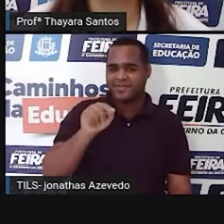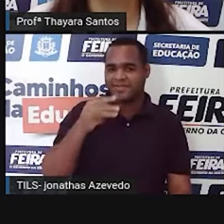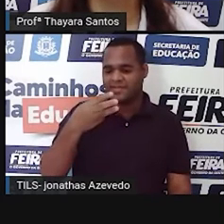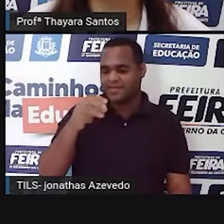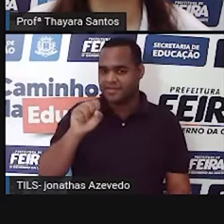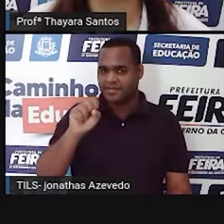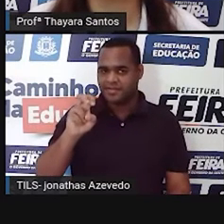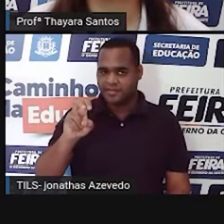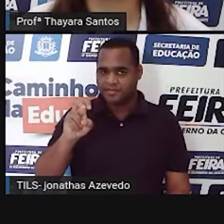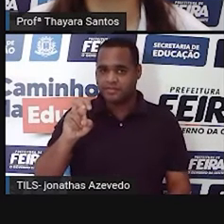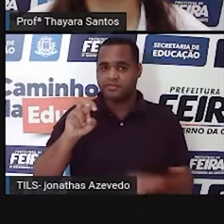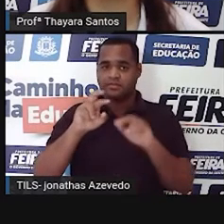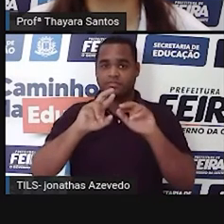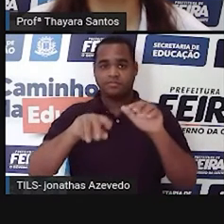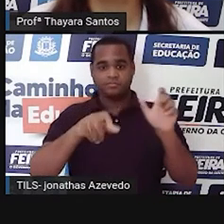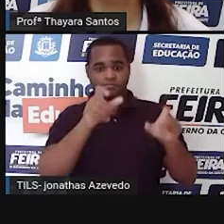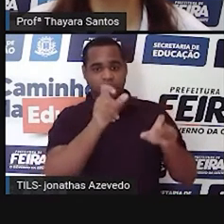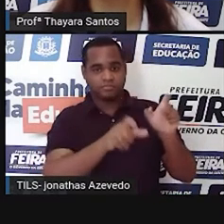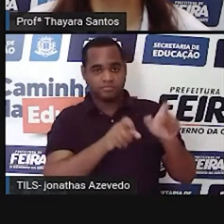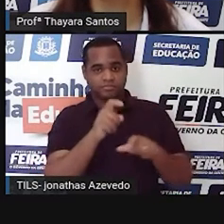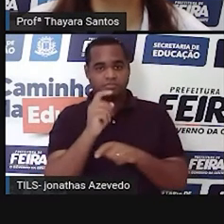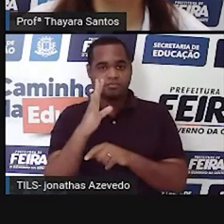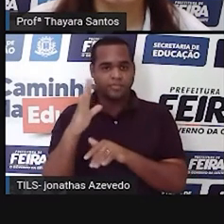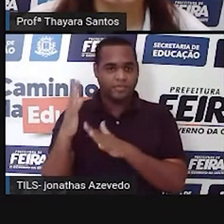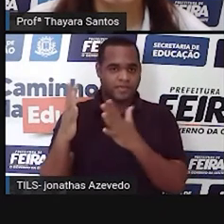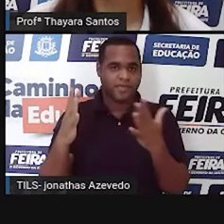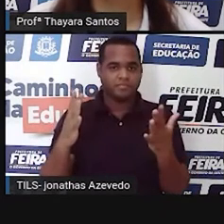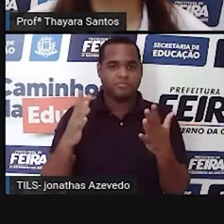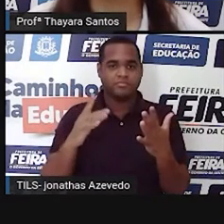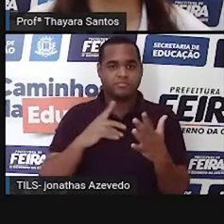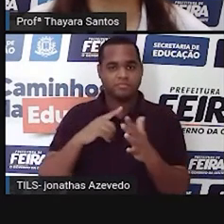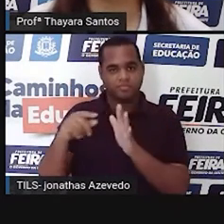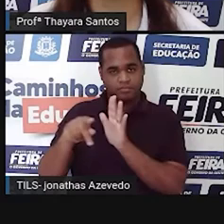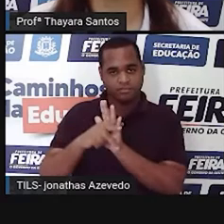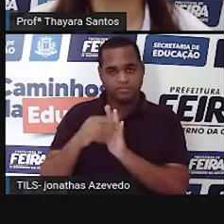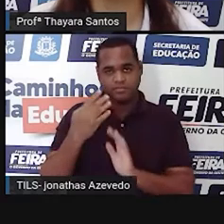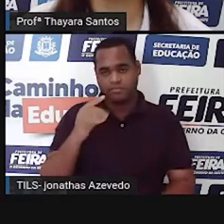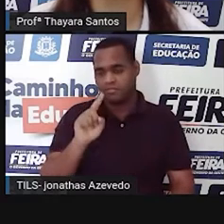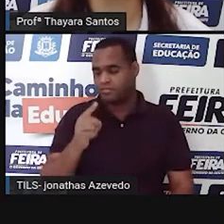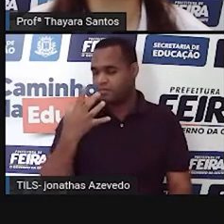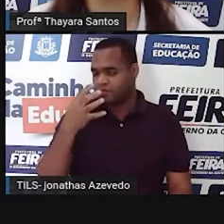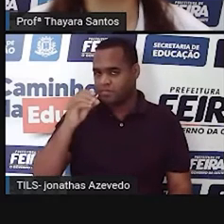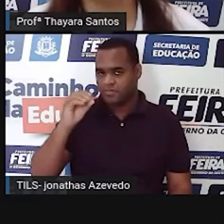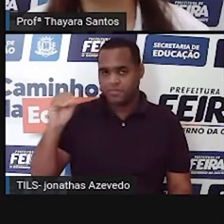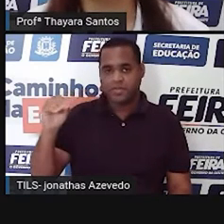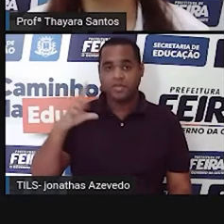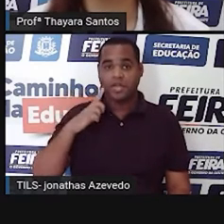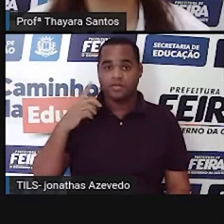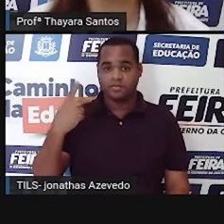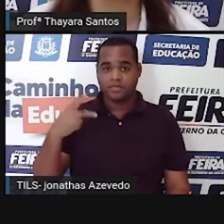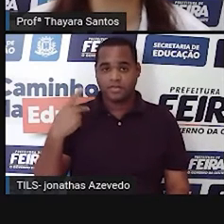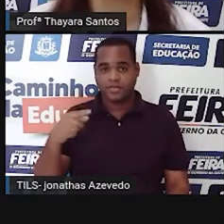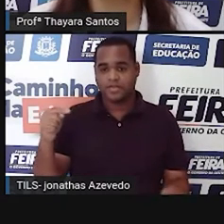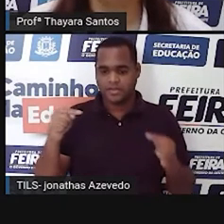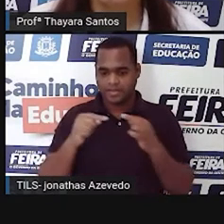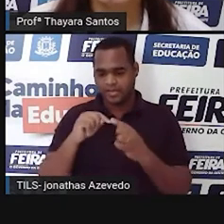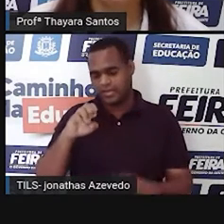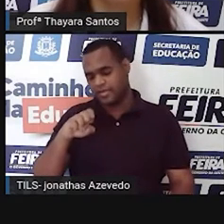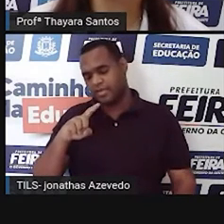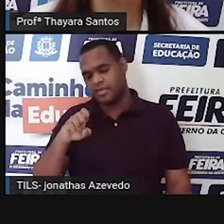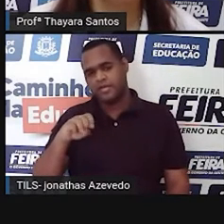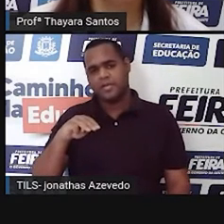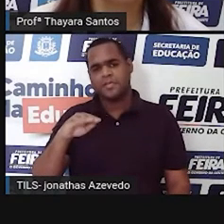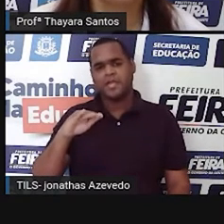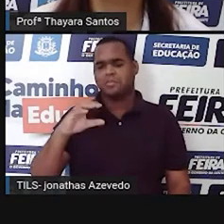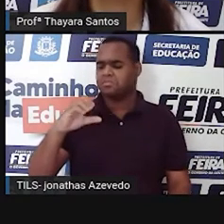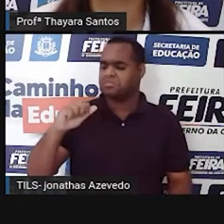12.385 espécies de plantas, sendo que 4.400 delas são consideradas endêmicas.